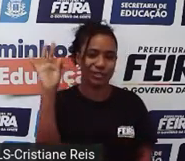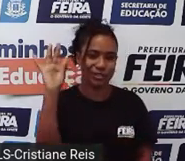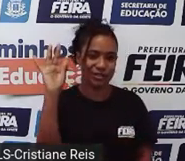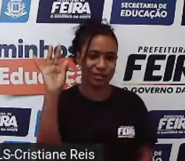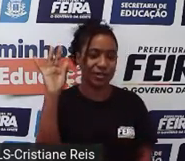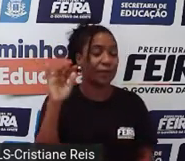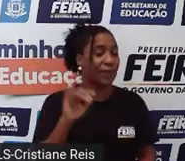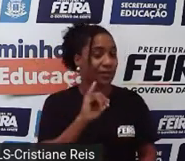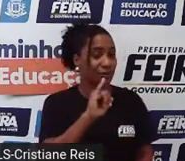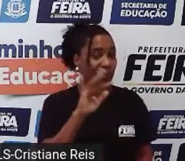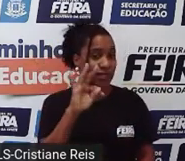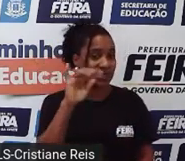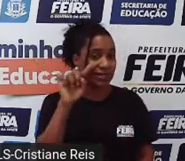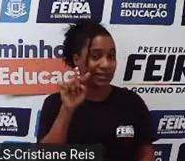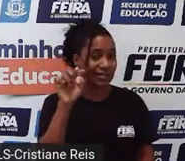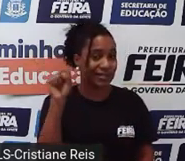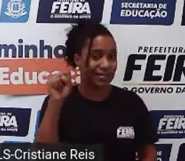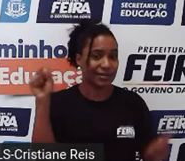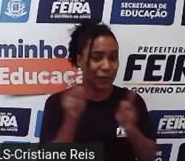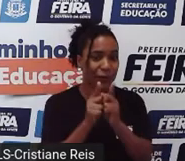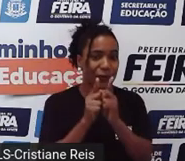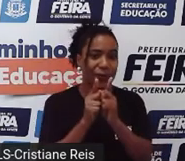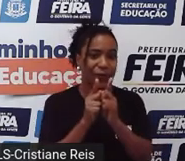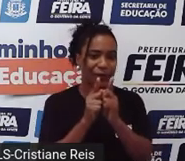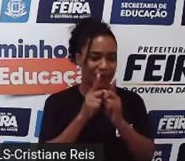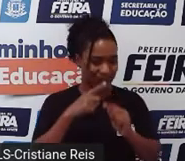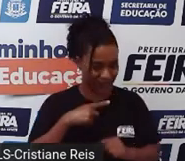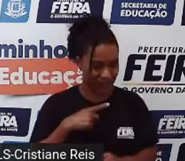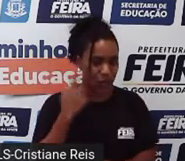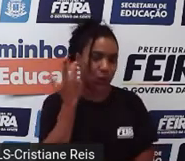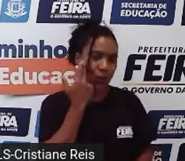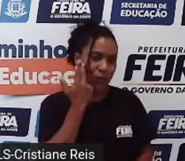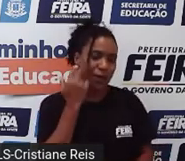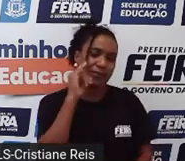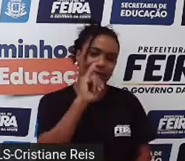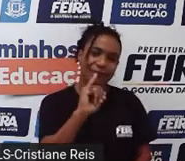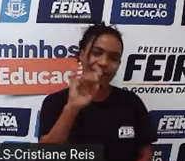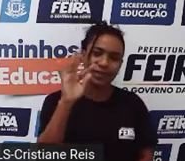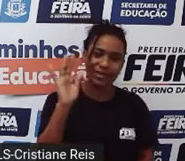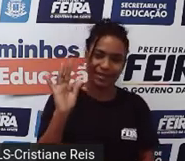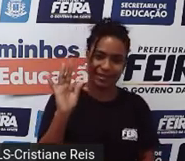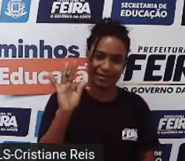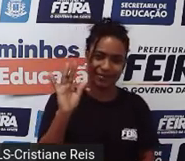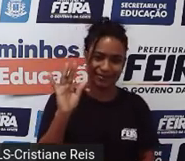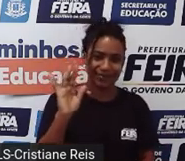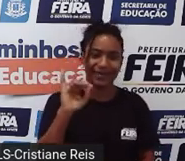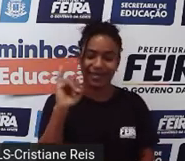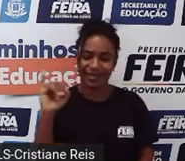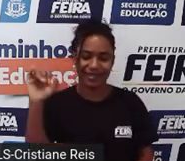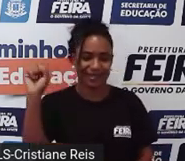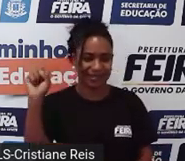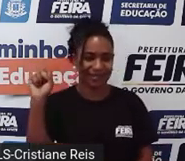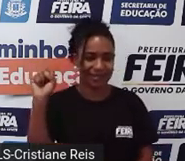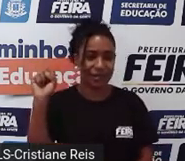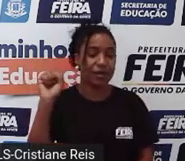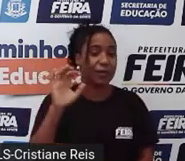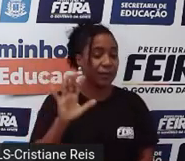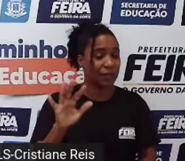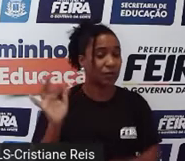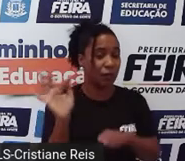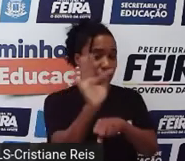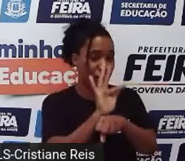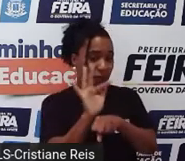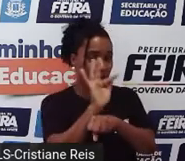isto é possível. Geralmente, utilizamos a forma normal, mas em situações de formalidade. E a forma